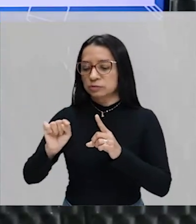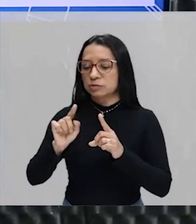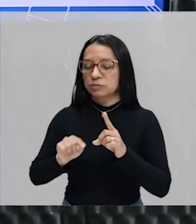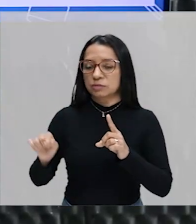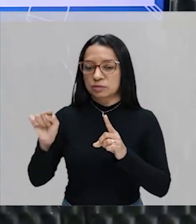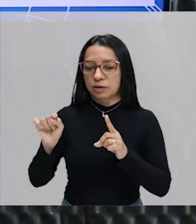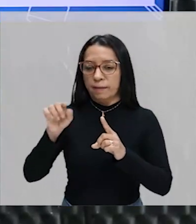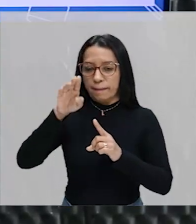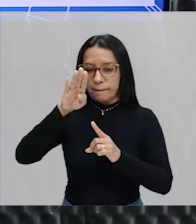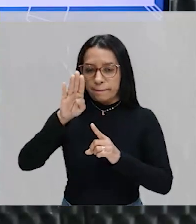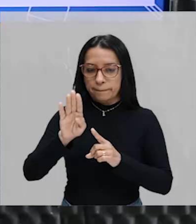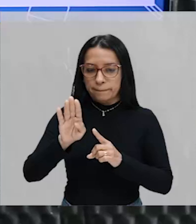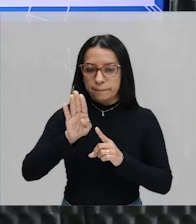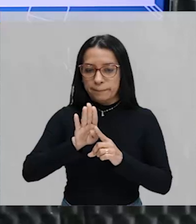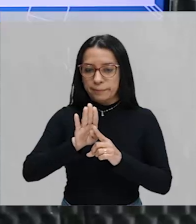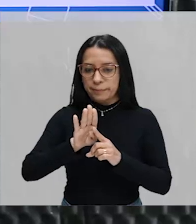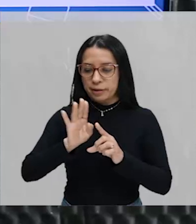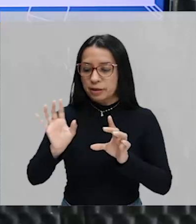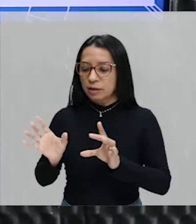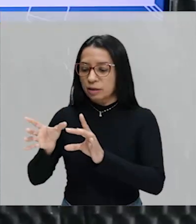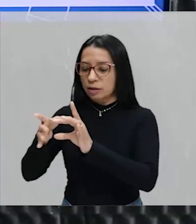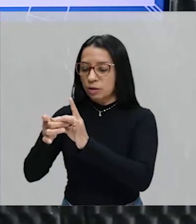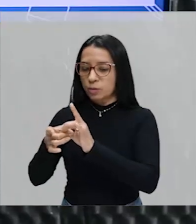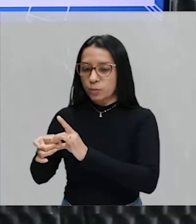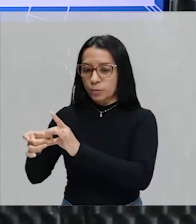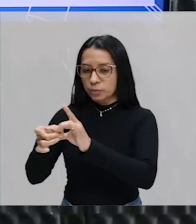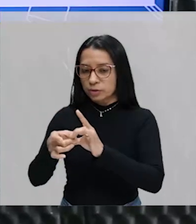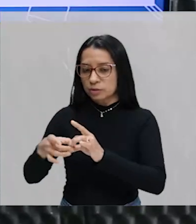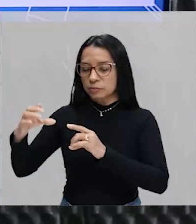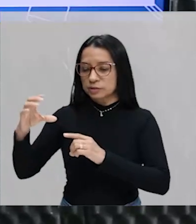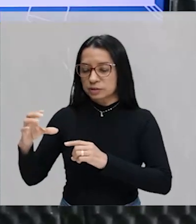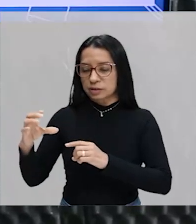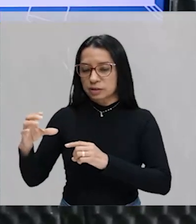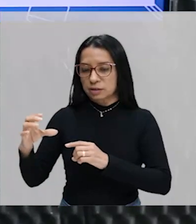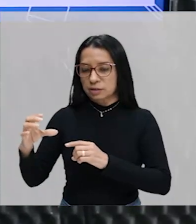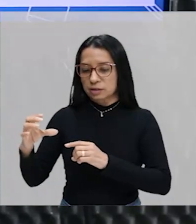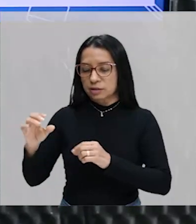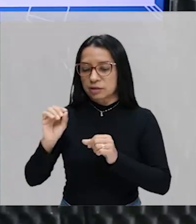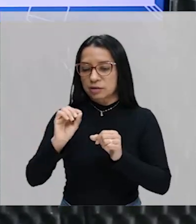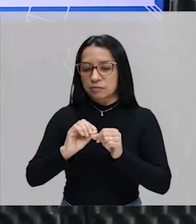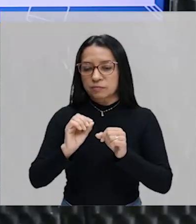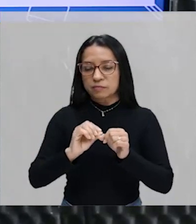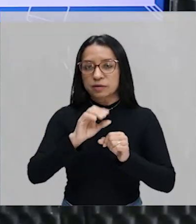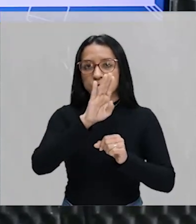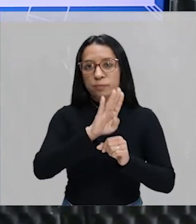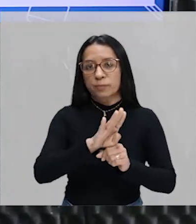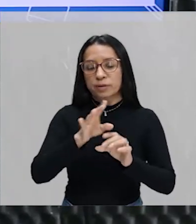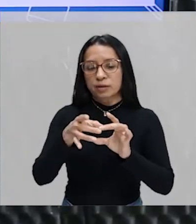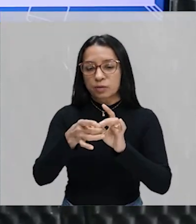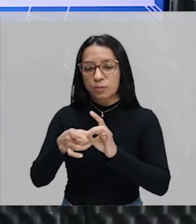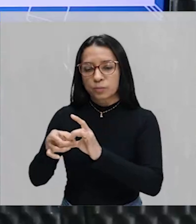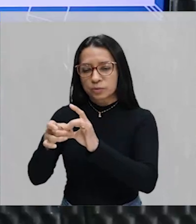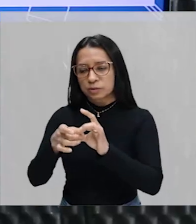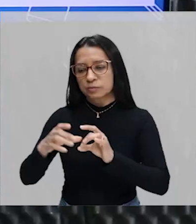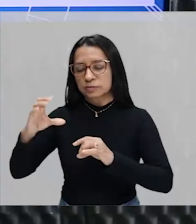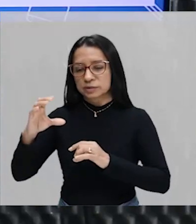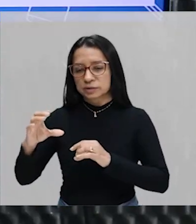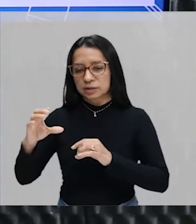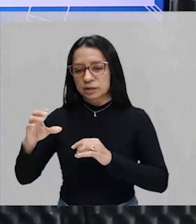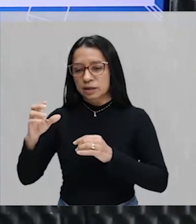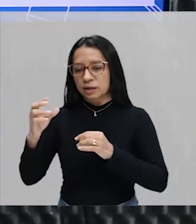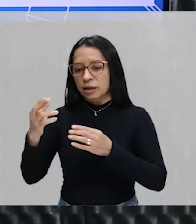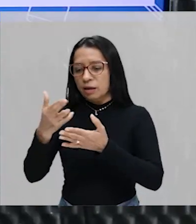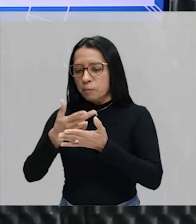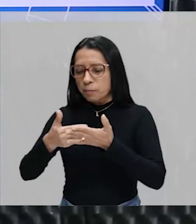união C. Quando eu faço B união C, eu, né, iria pintar todo o